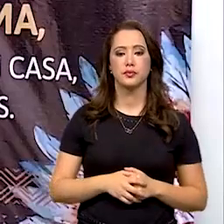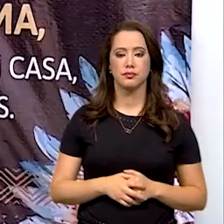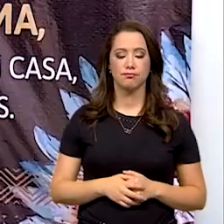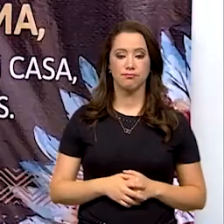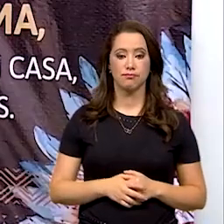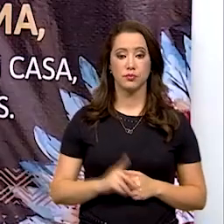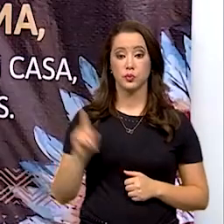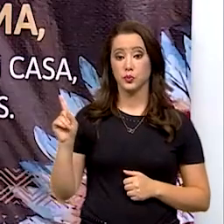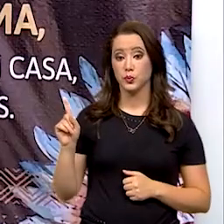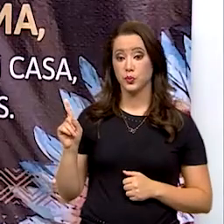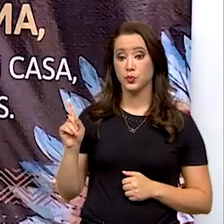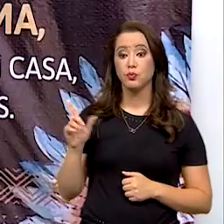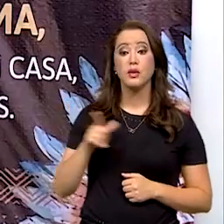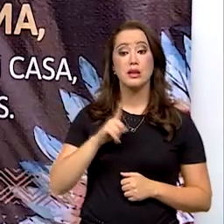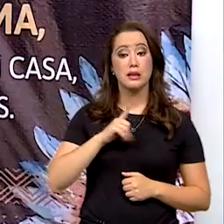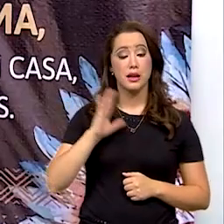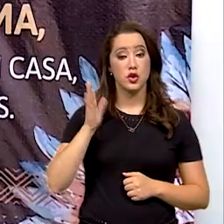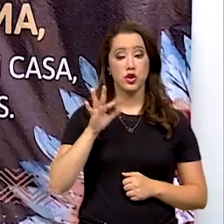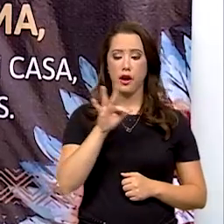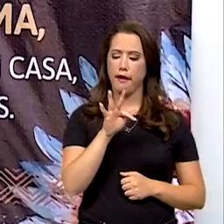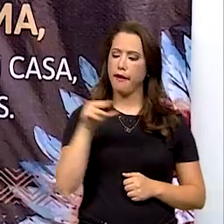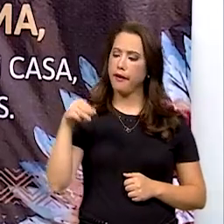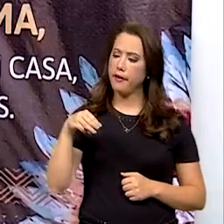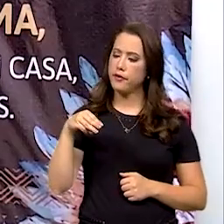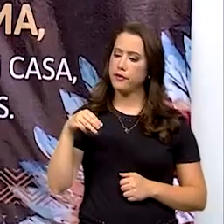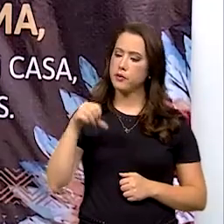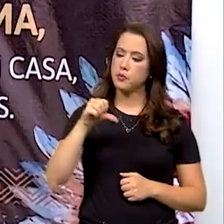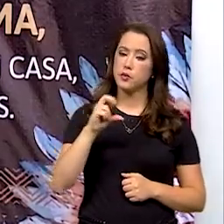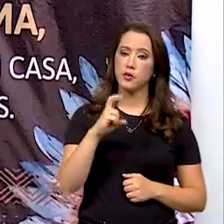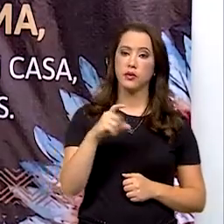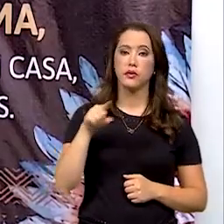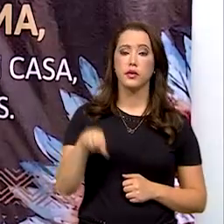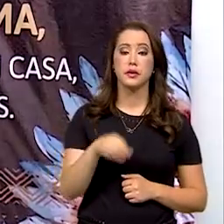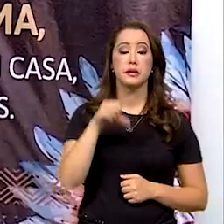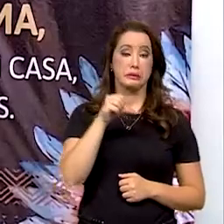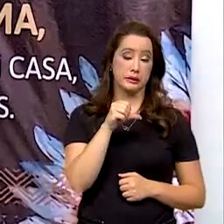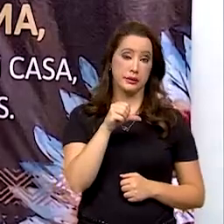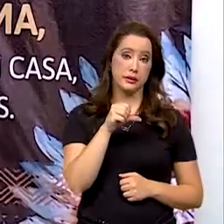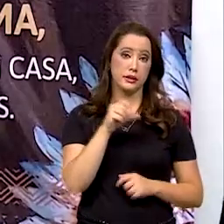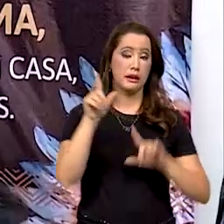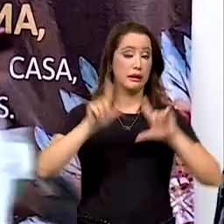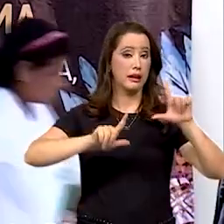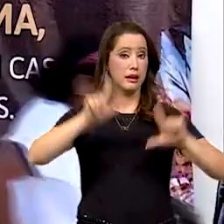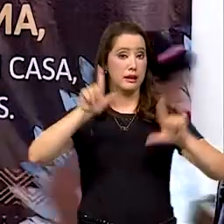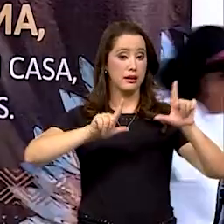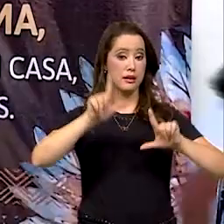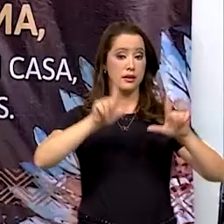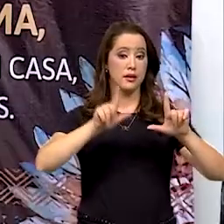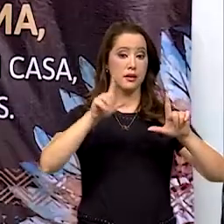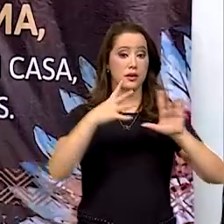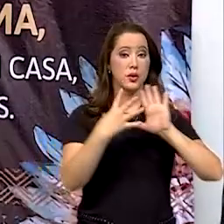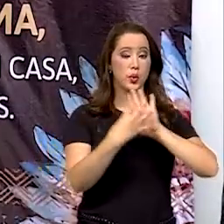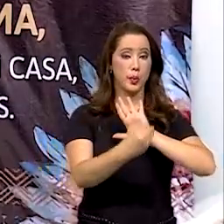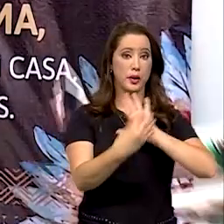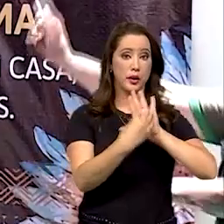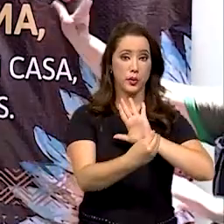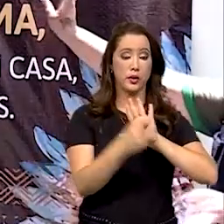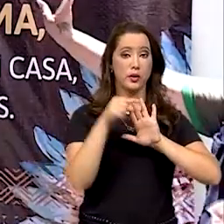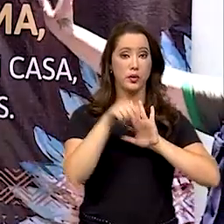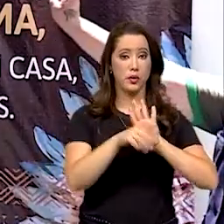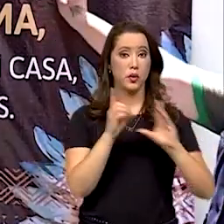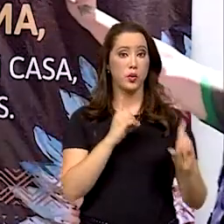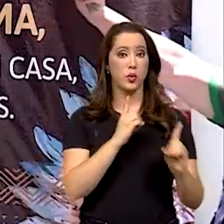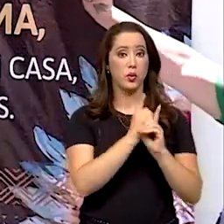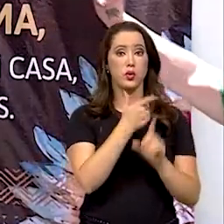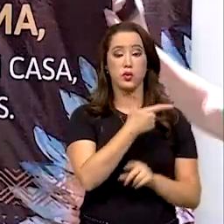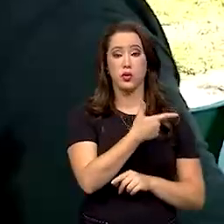O sinal já está funcionando em FM 95,9 na TV. A repetidora da Encontro das Águas aqui é o canal